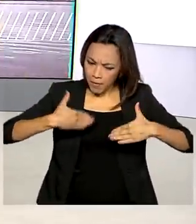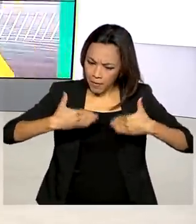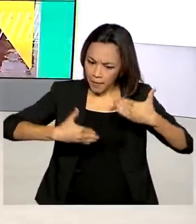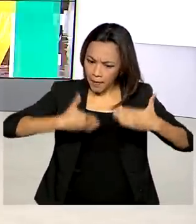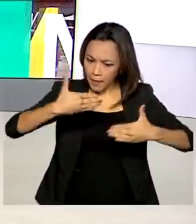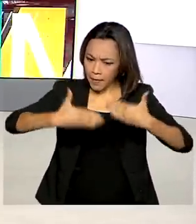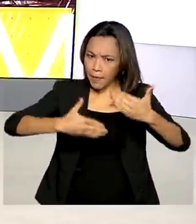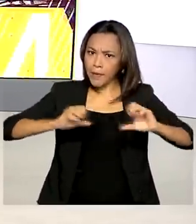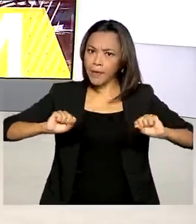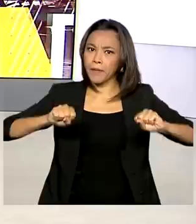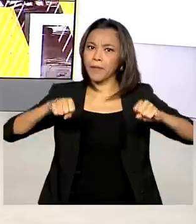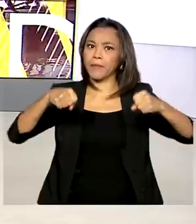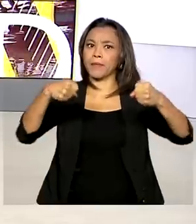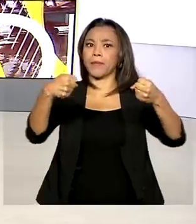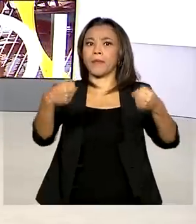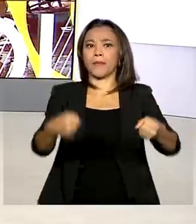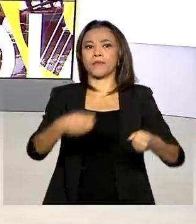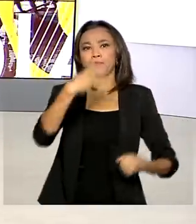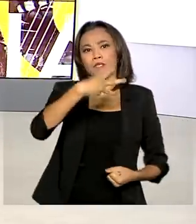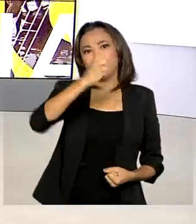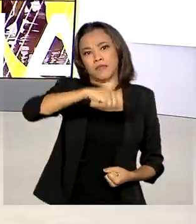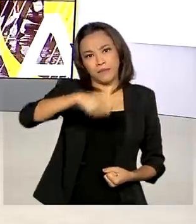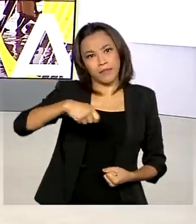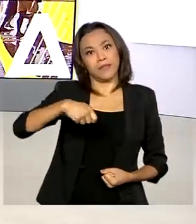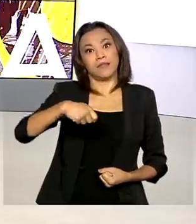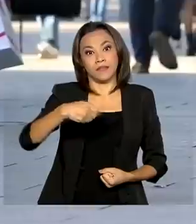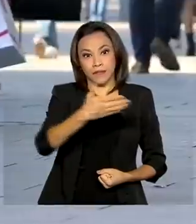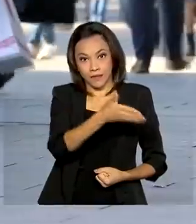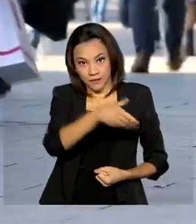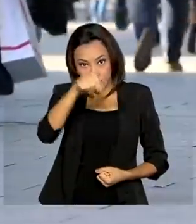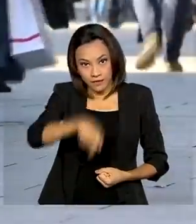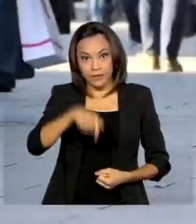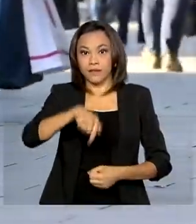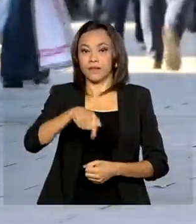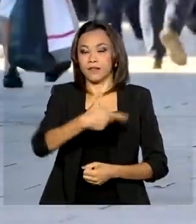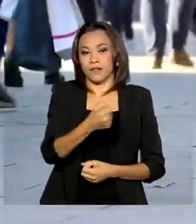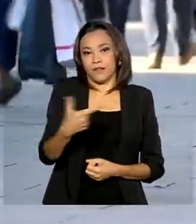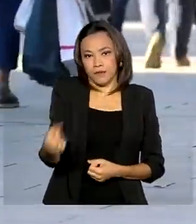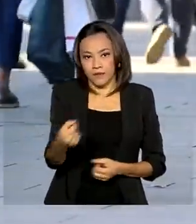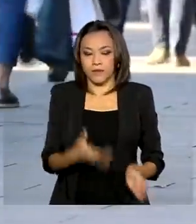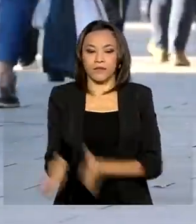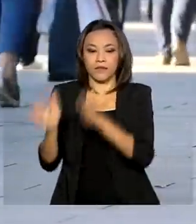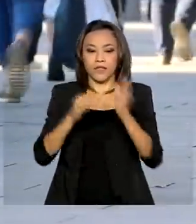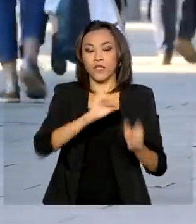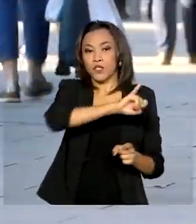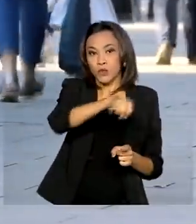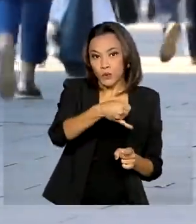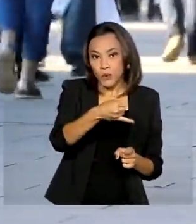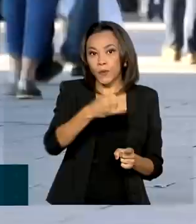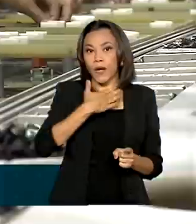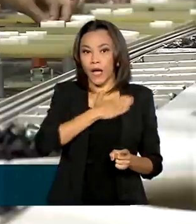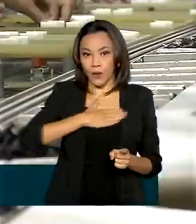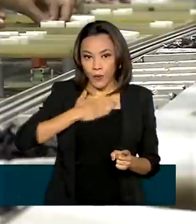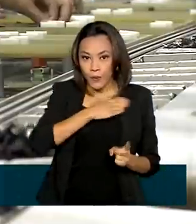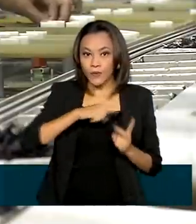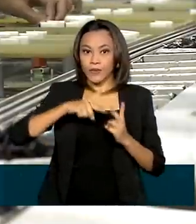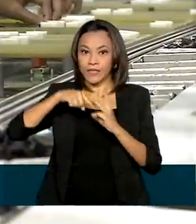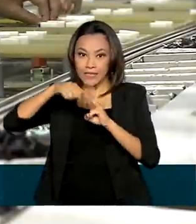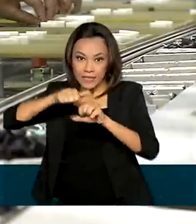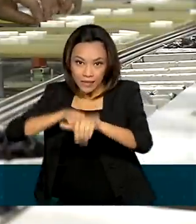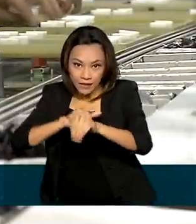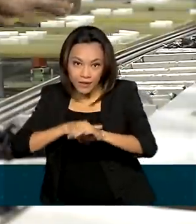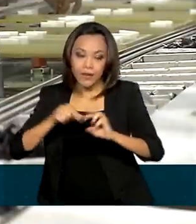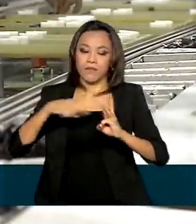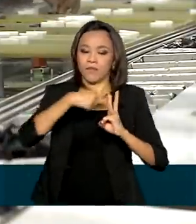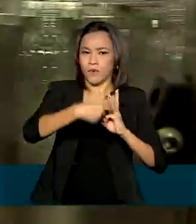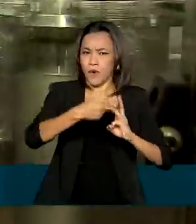essa recuperação do terceiro trimestre de 2020. Nos meses de julho, agosto e setembro, a atividade